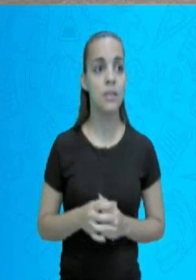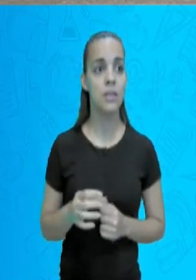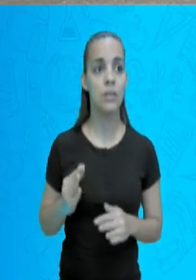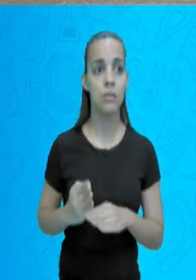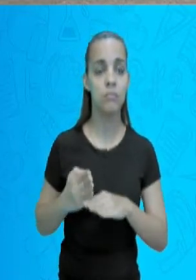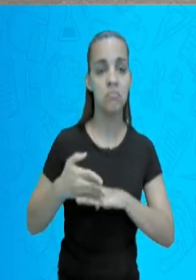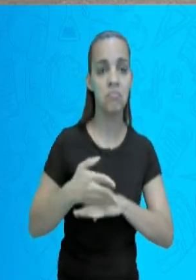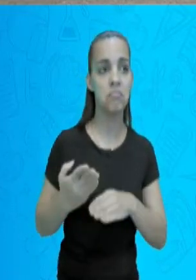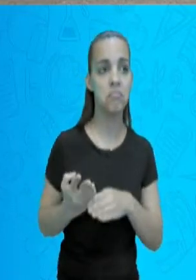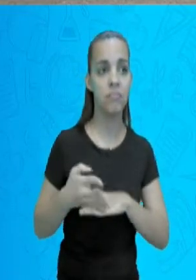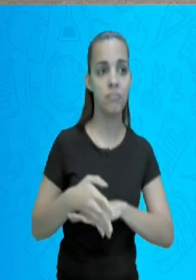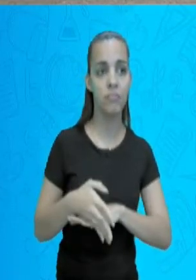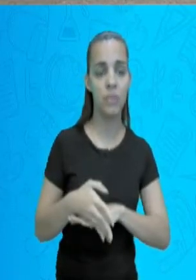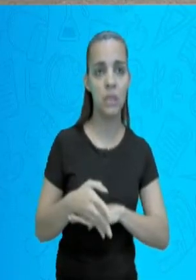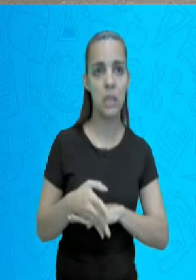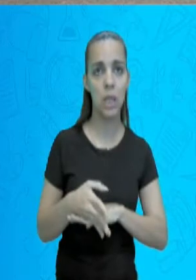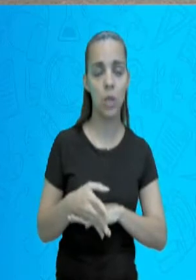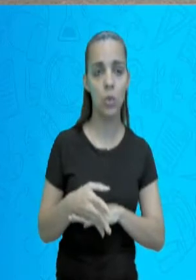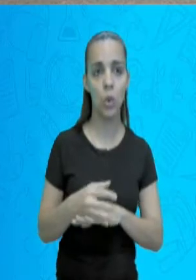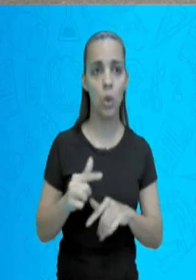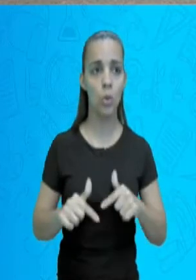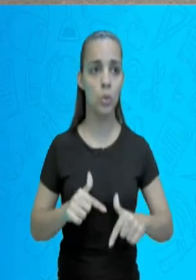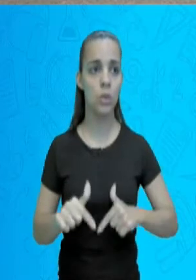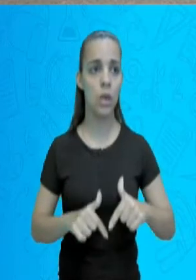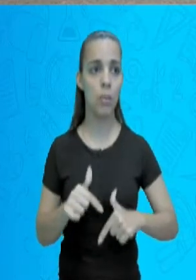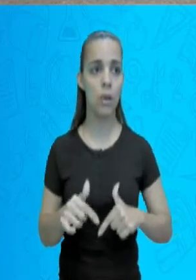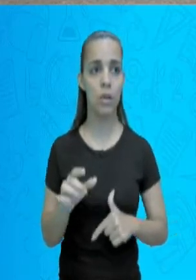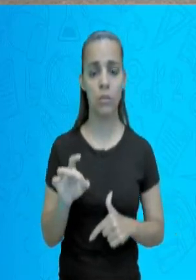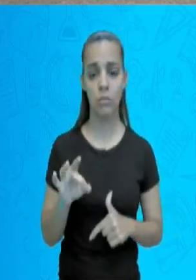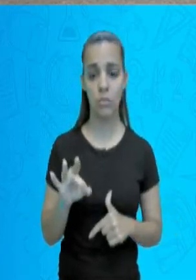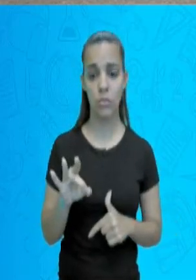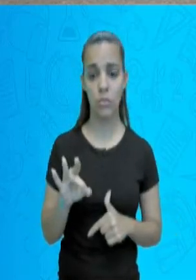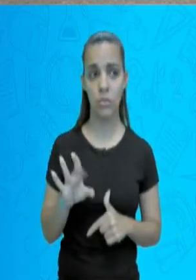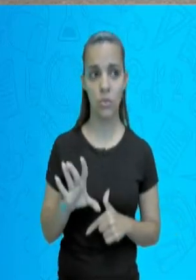entrando no mercado, só um milhão.